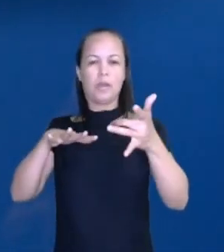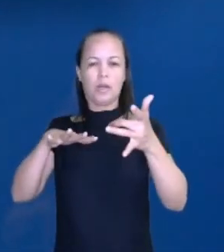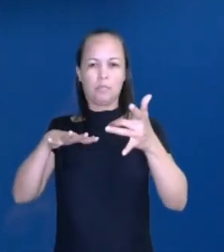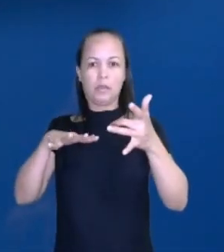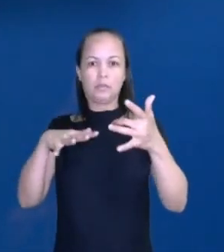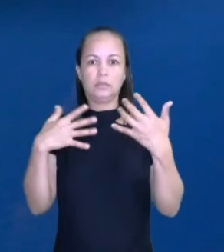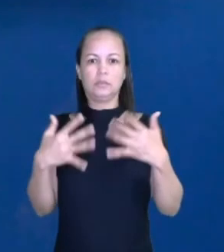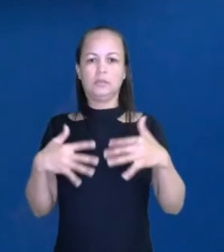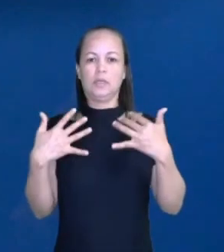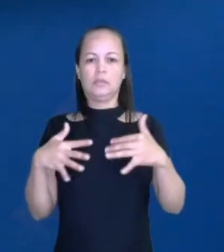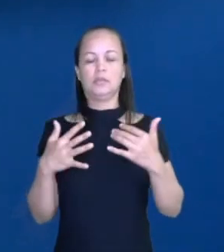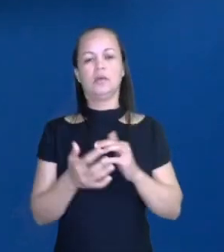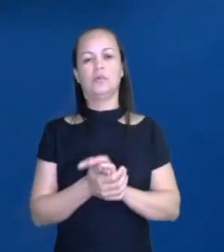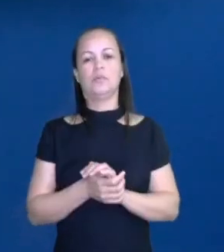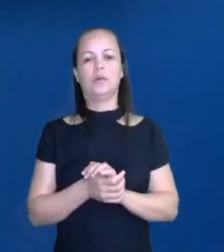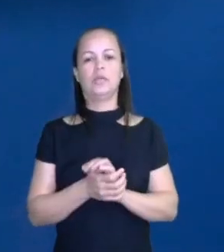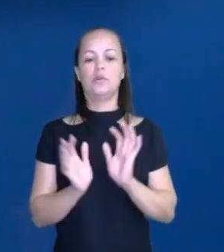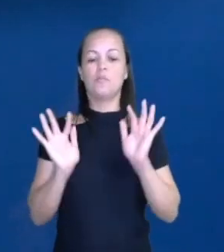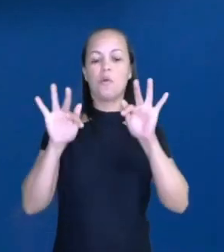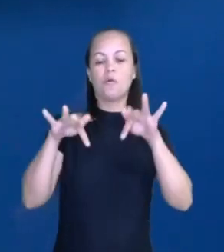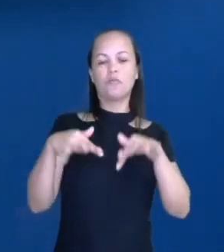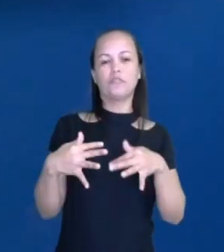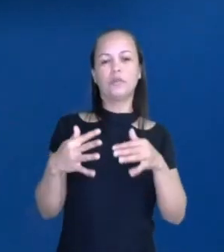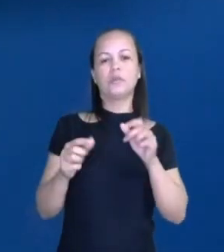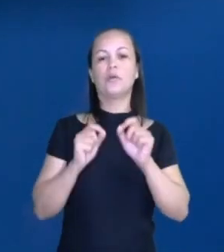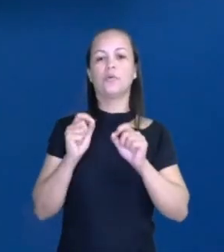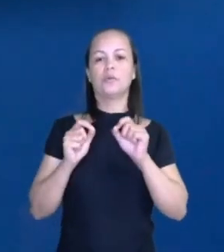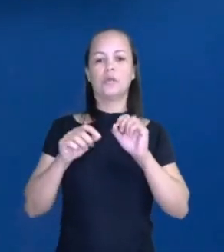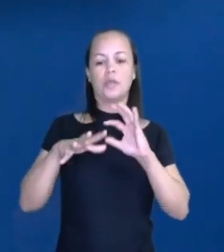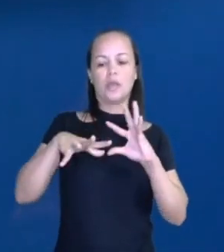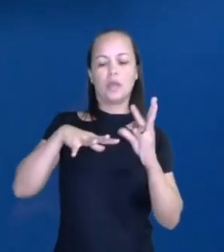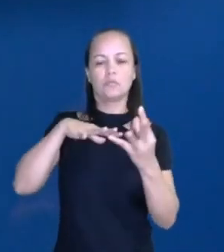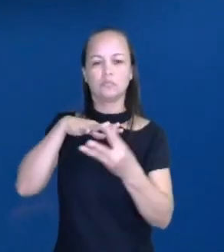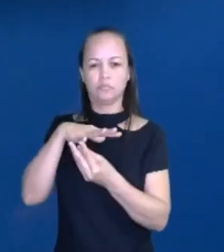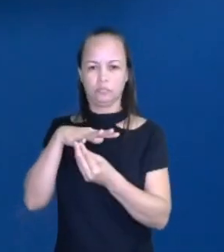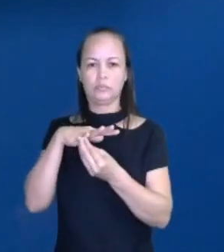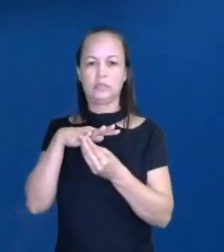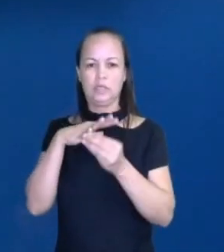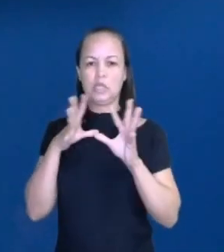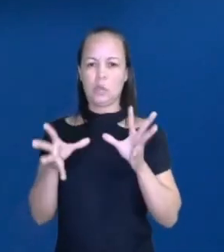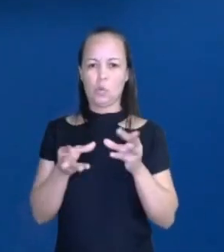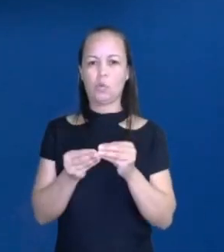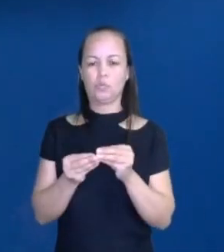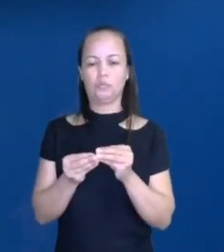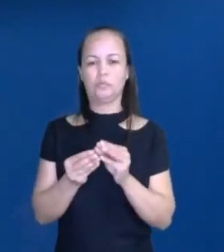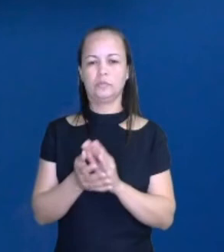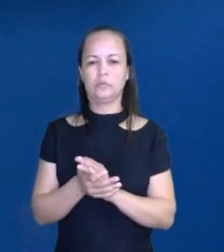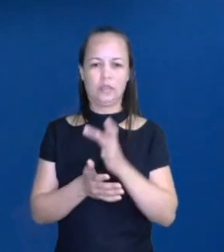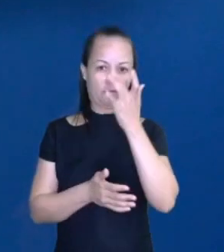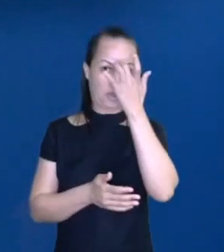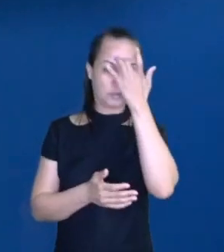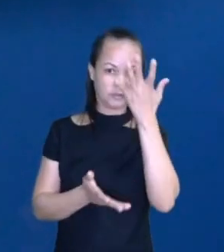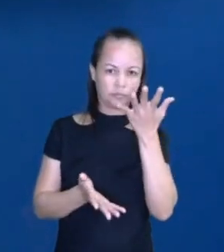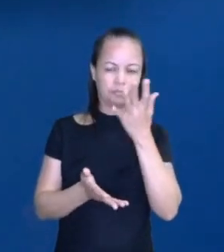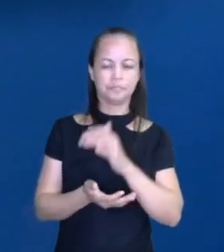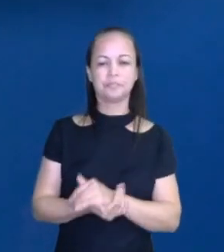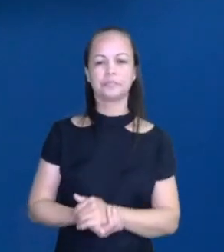último, o desfecho, que é a conclusão. Está vendo como ficou fácil? Vamos continuar?